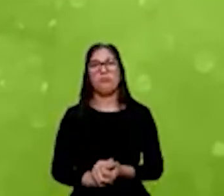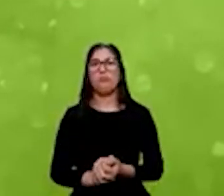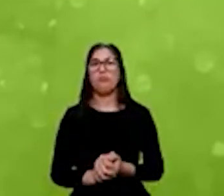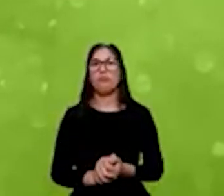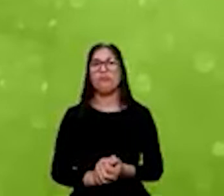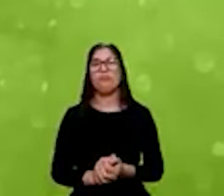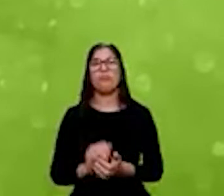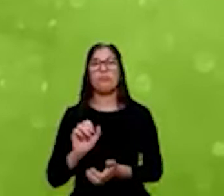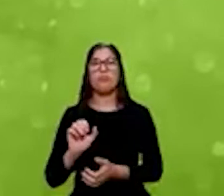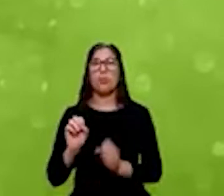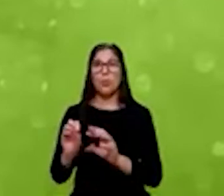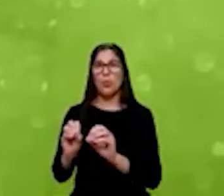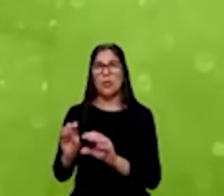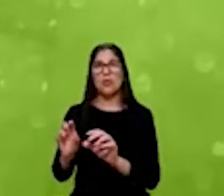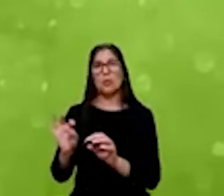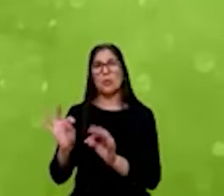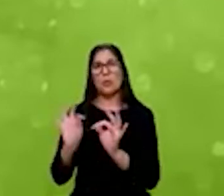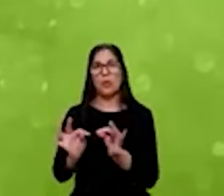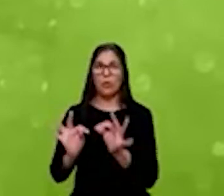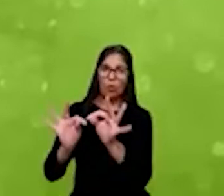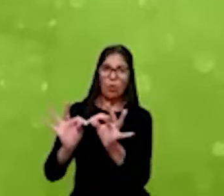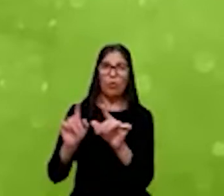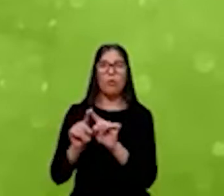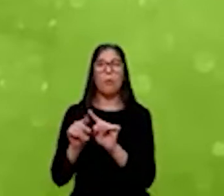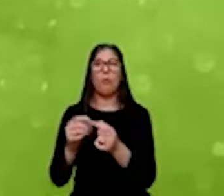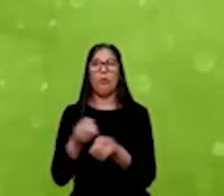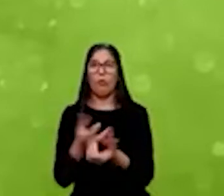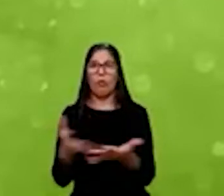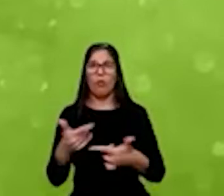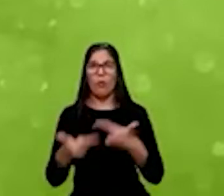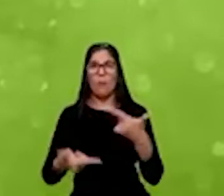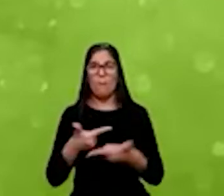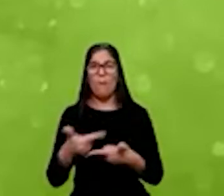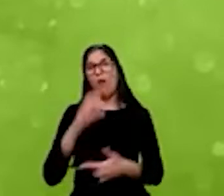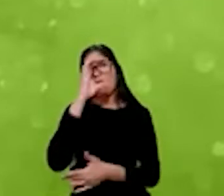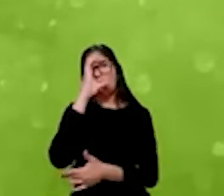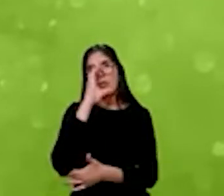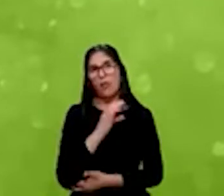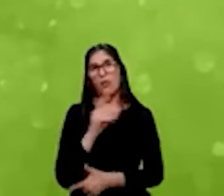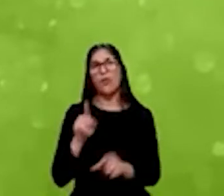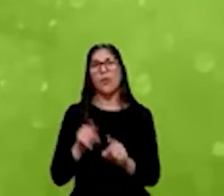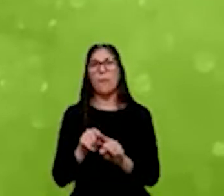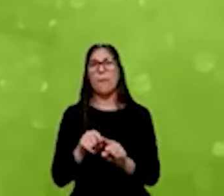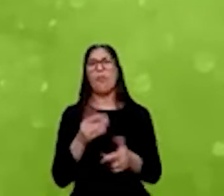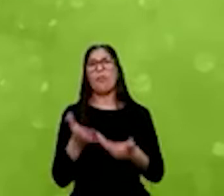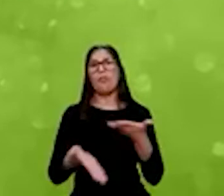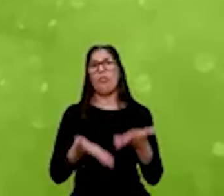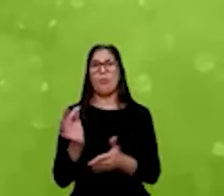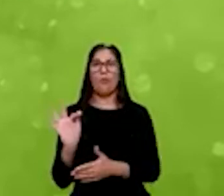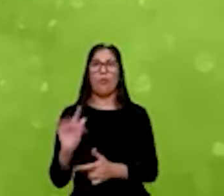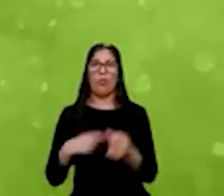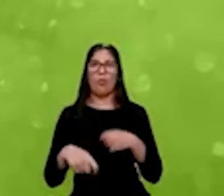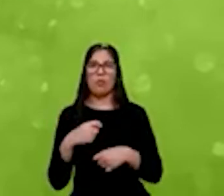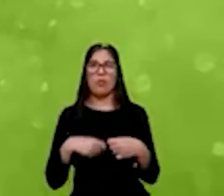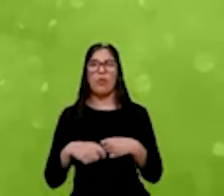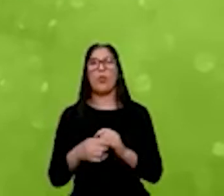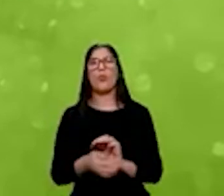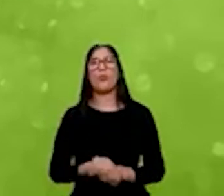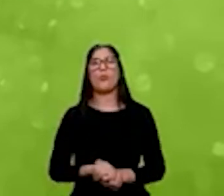edutec, empregabilidade, cidadania e serviços financeiros. Então, esse